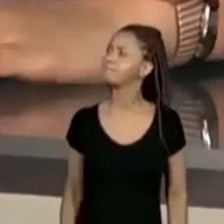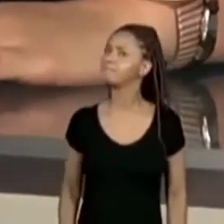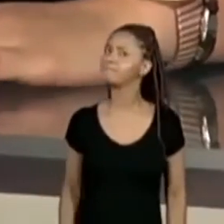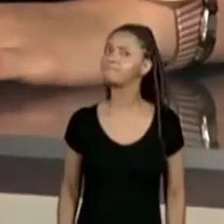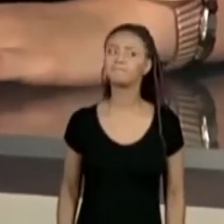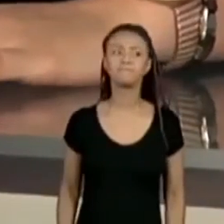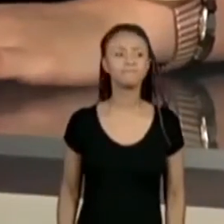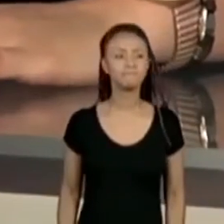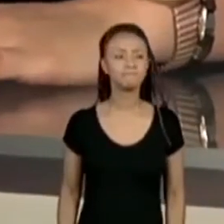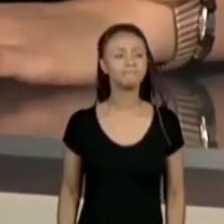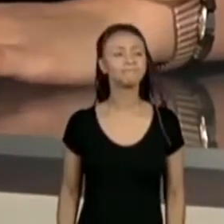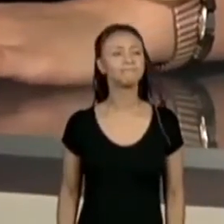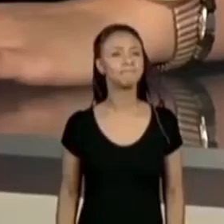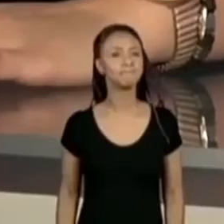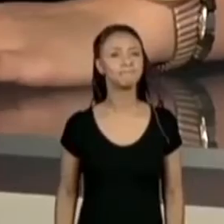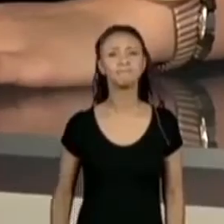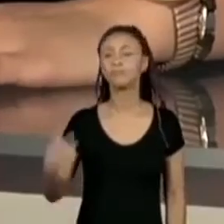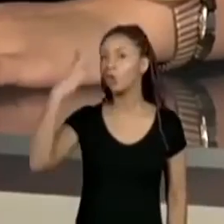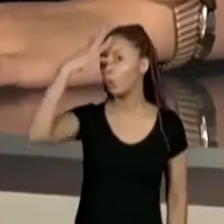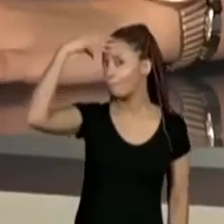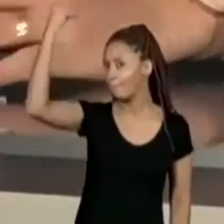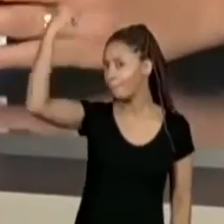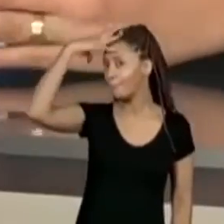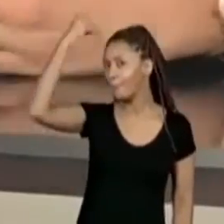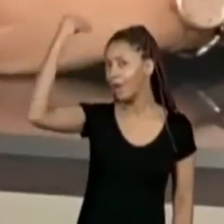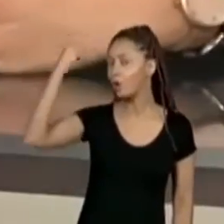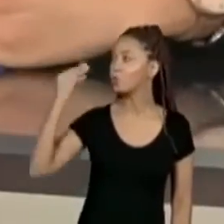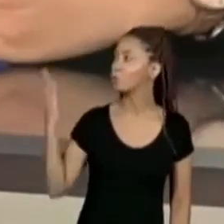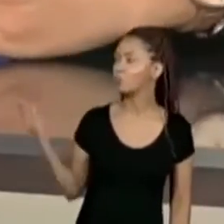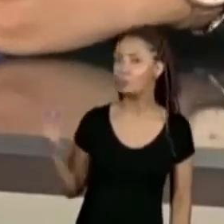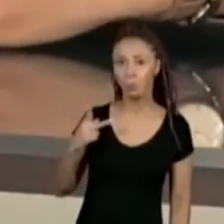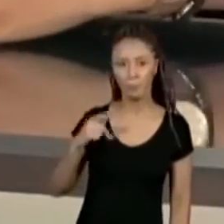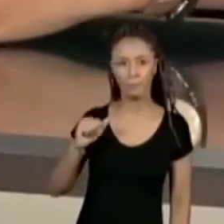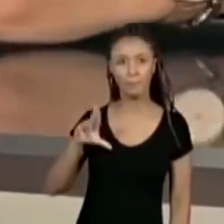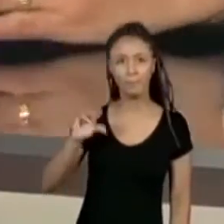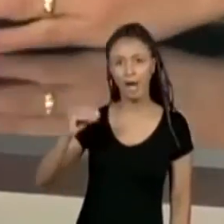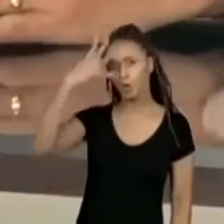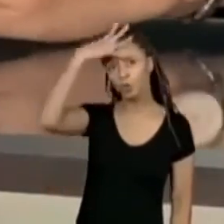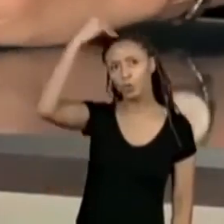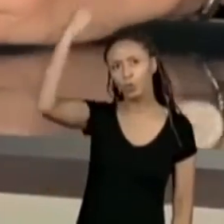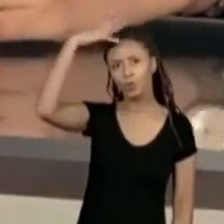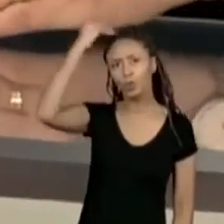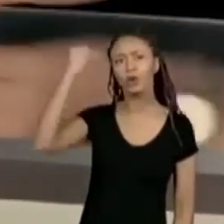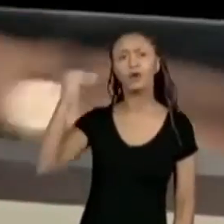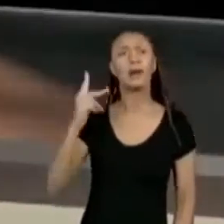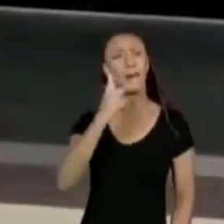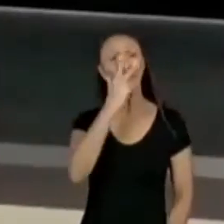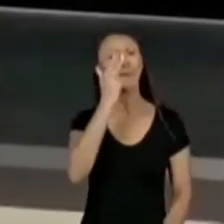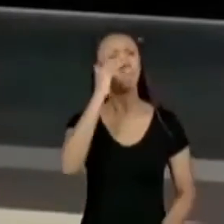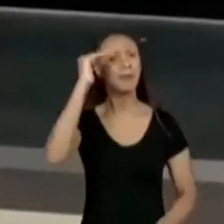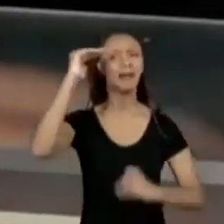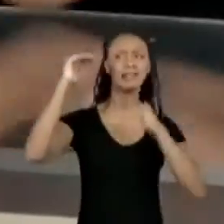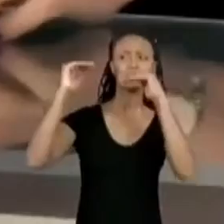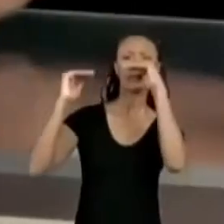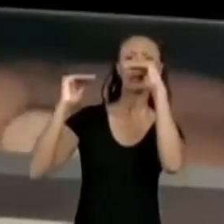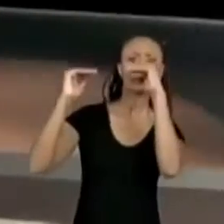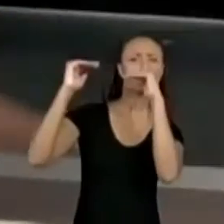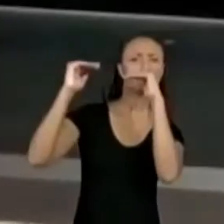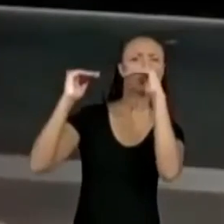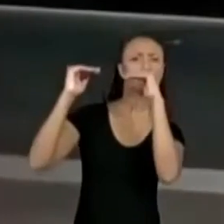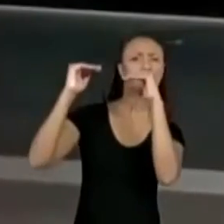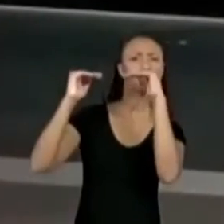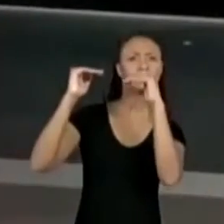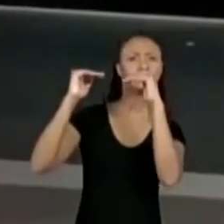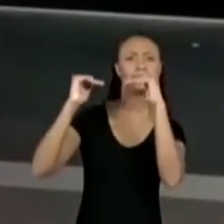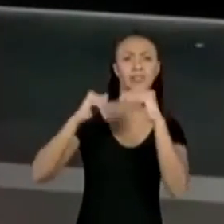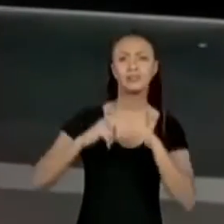e o Paulo, ó. Tem o tamanho parecido. O que vocês acham? Vou para cá para vocês não